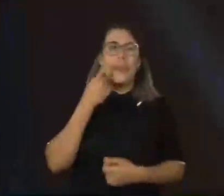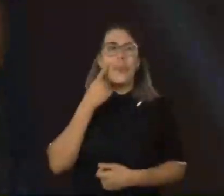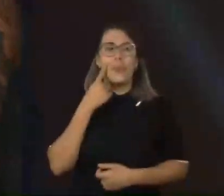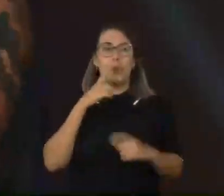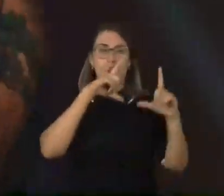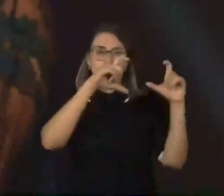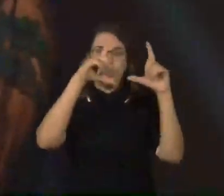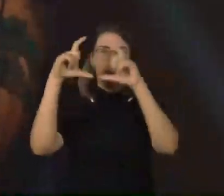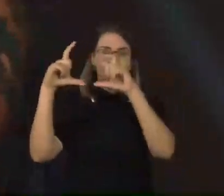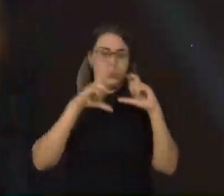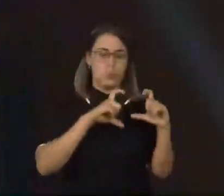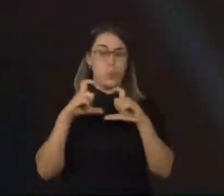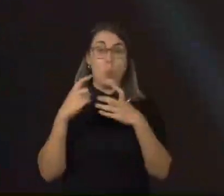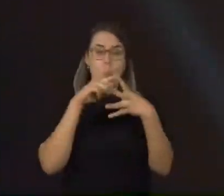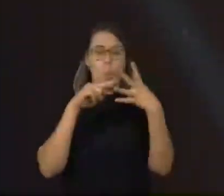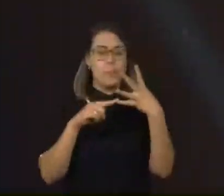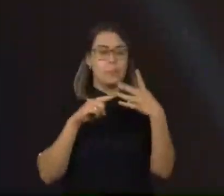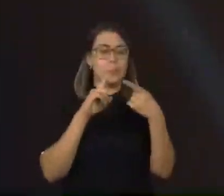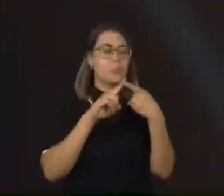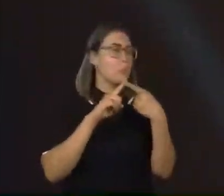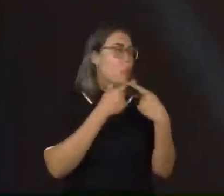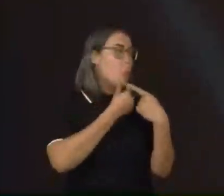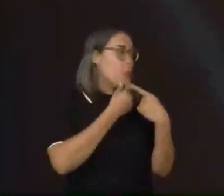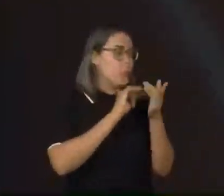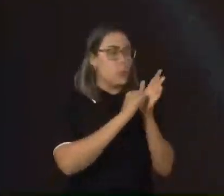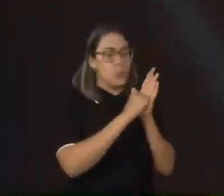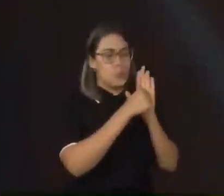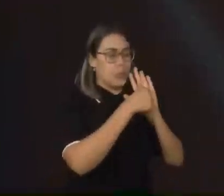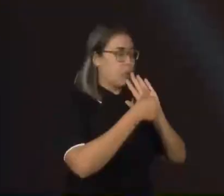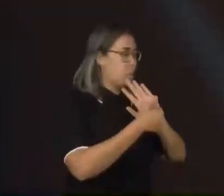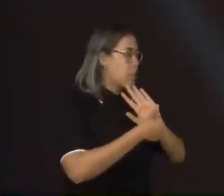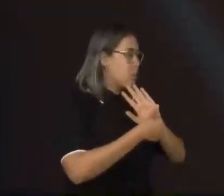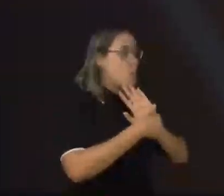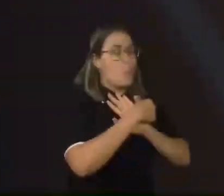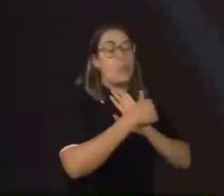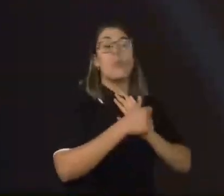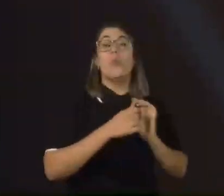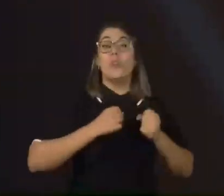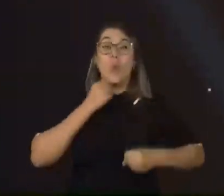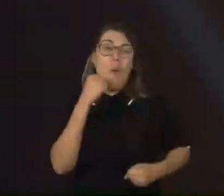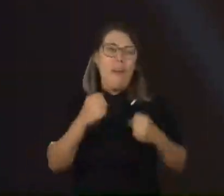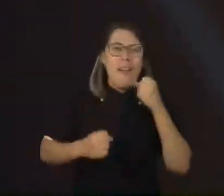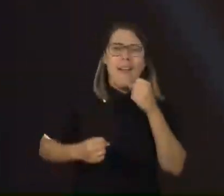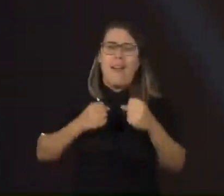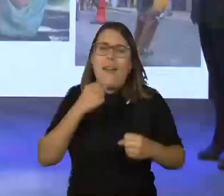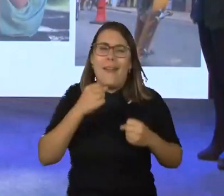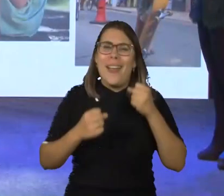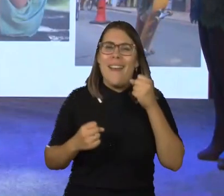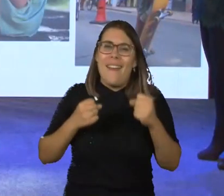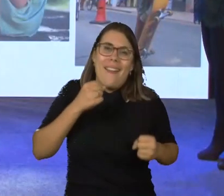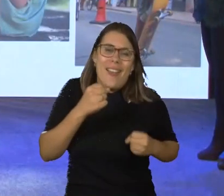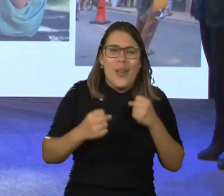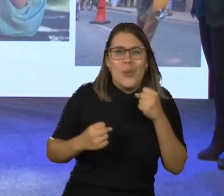fotos. A primeira foto é um menino com síndrome de Down, um branco que está disputando uma corrida, uma competição